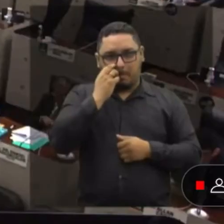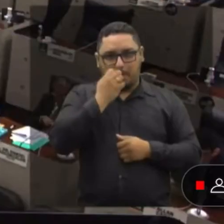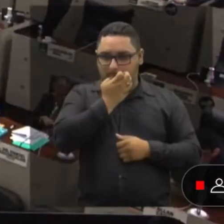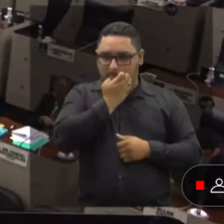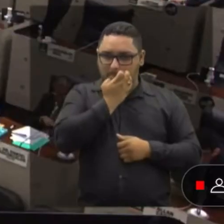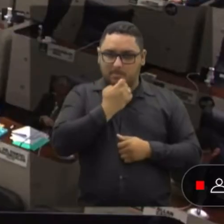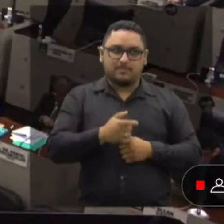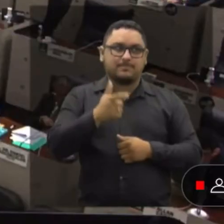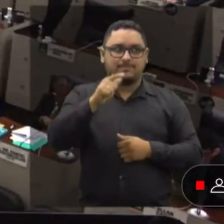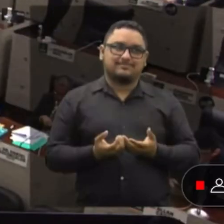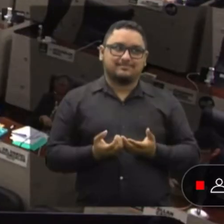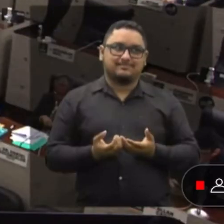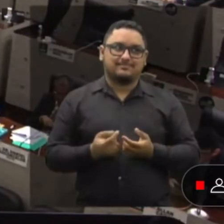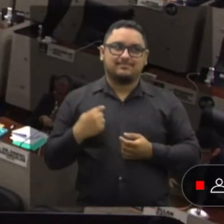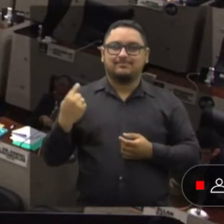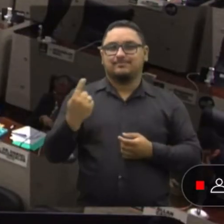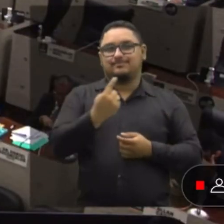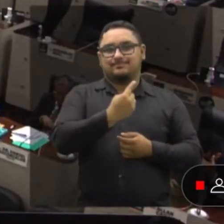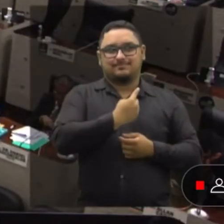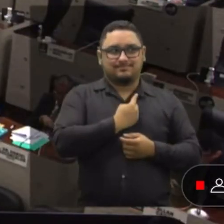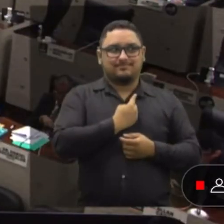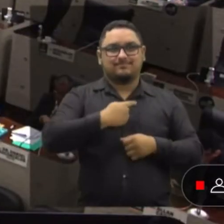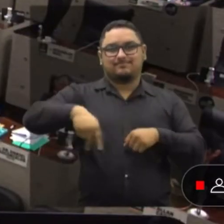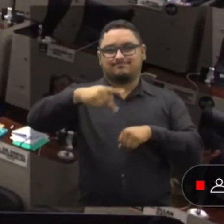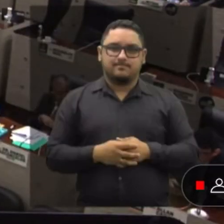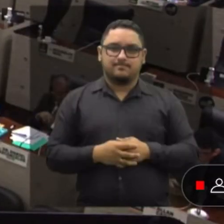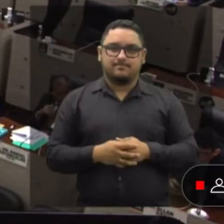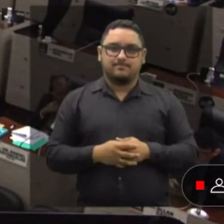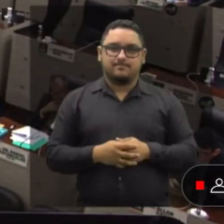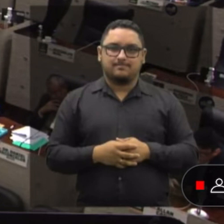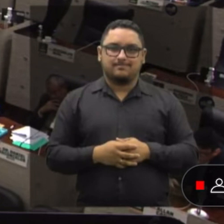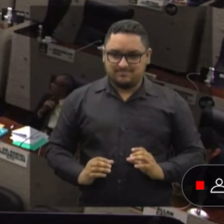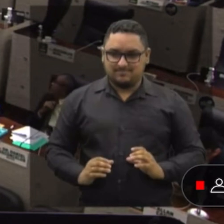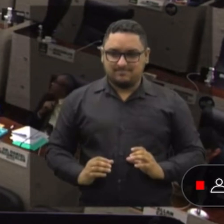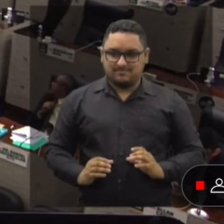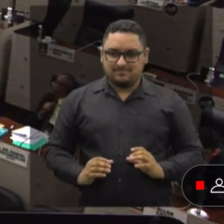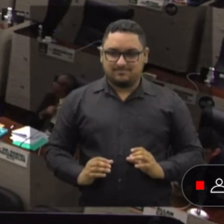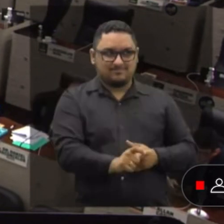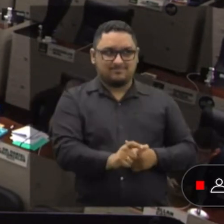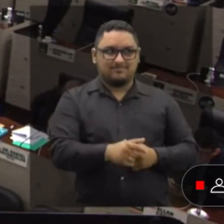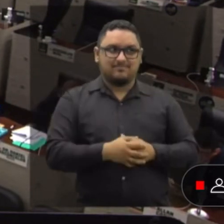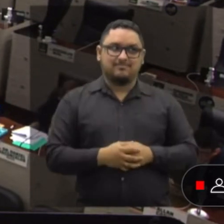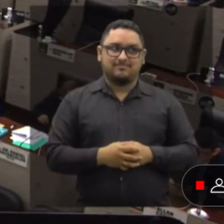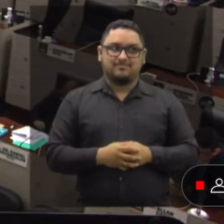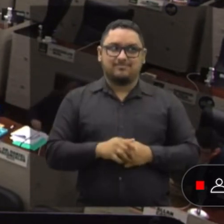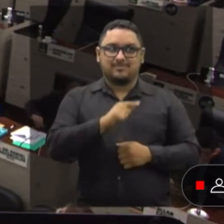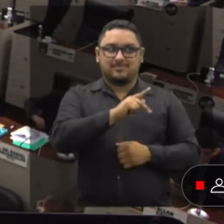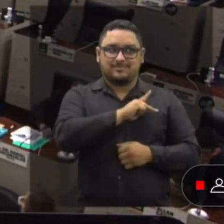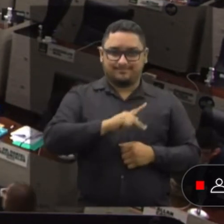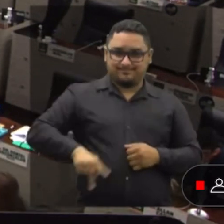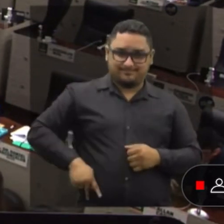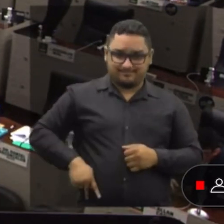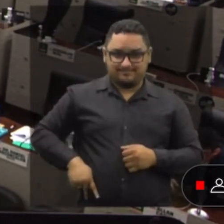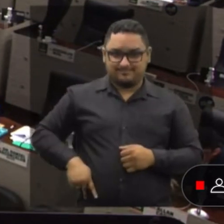Mais uma vergonha para o nosso país, o comportamento deste senhor que está como presidente,